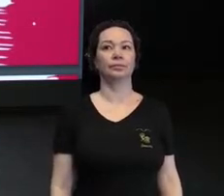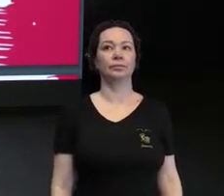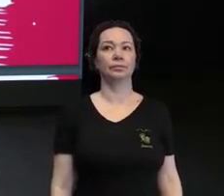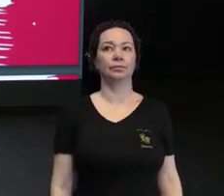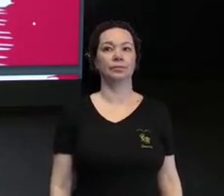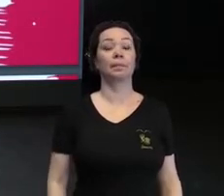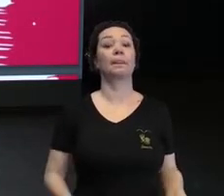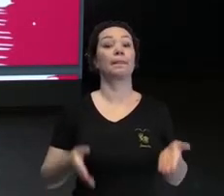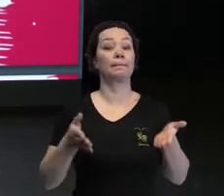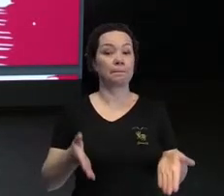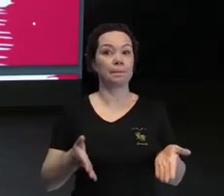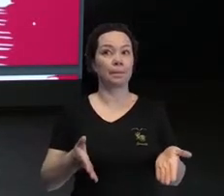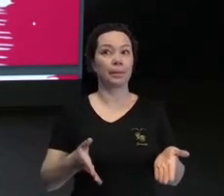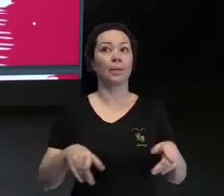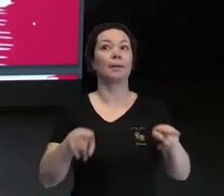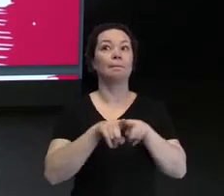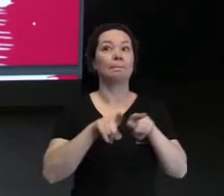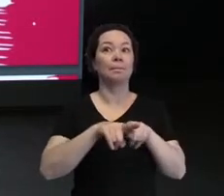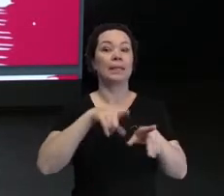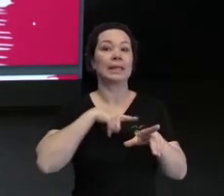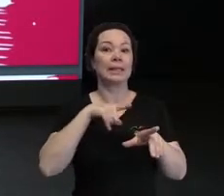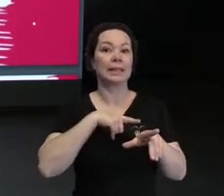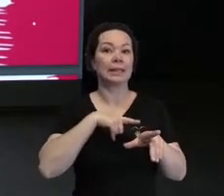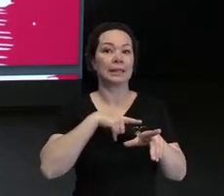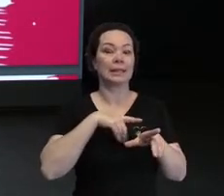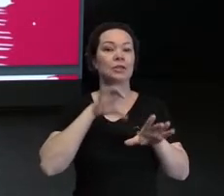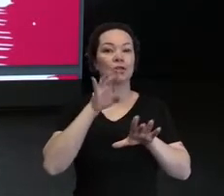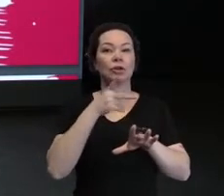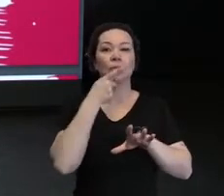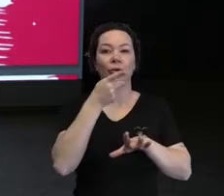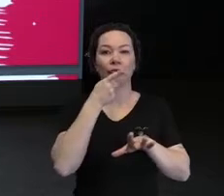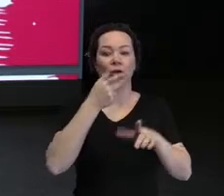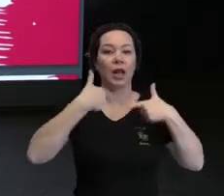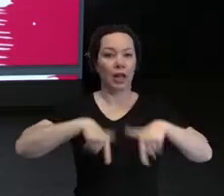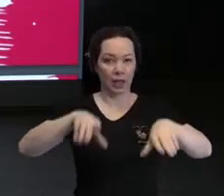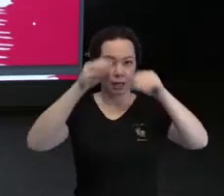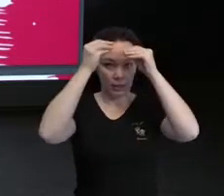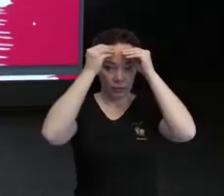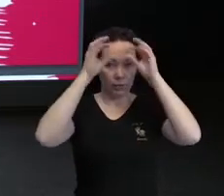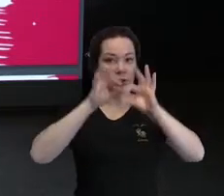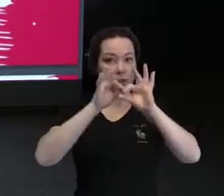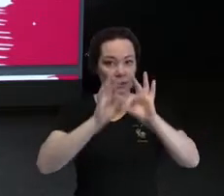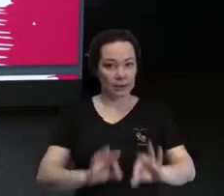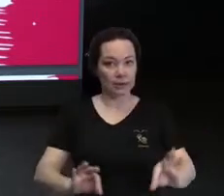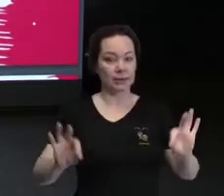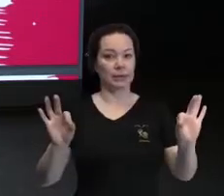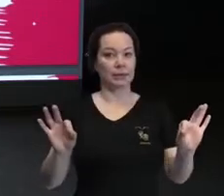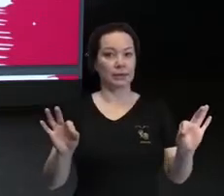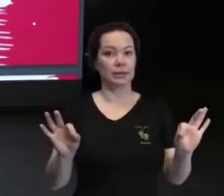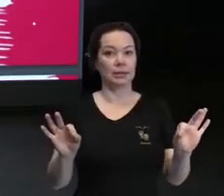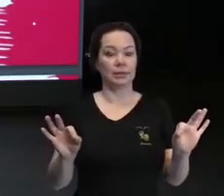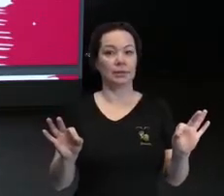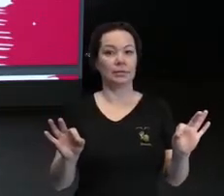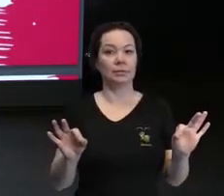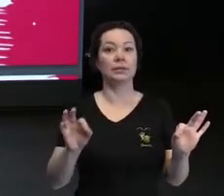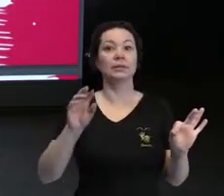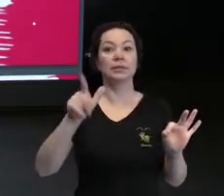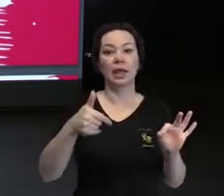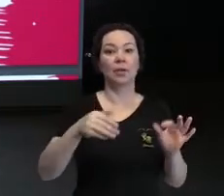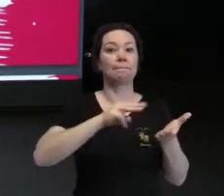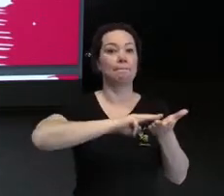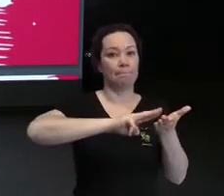E aí, a gente tem também, e só para falar, a linguagem simples, ela é uma